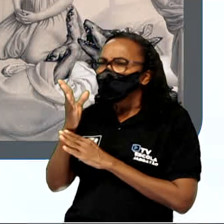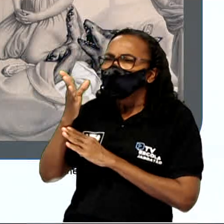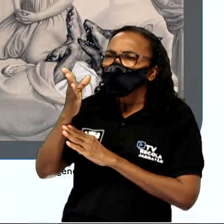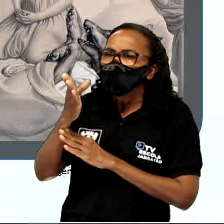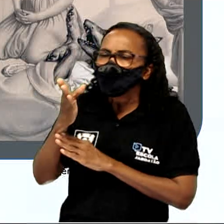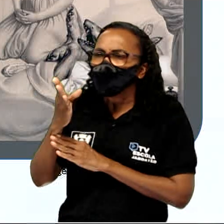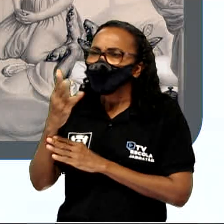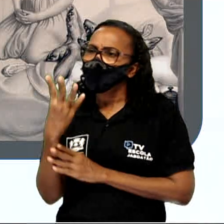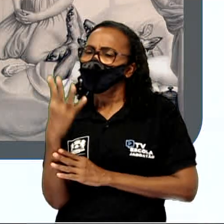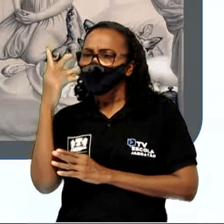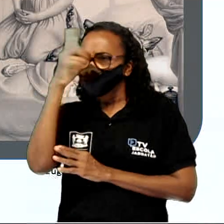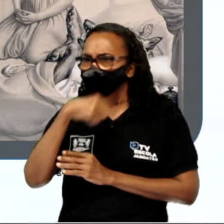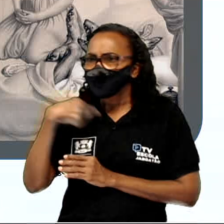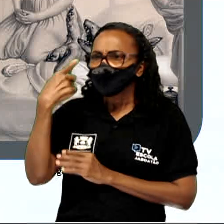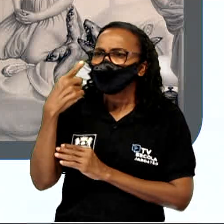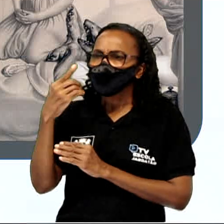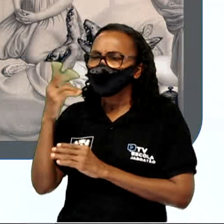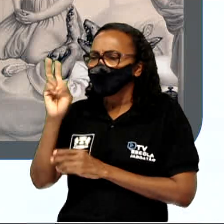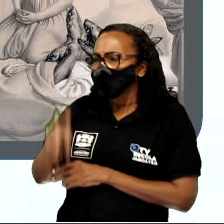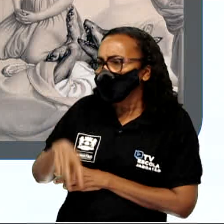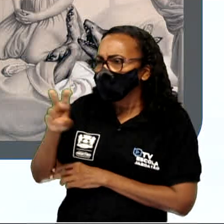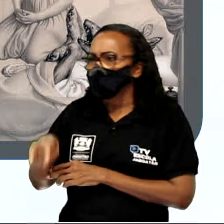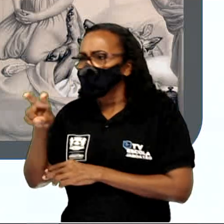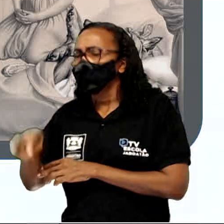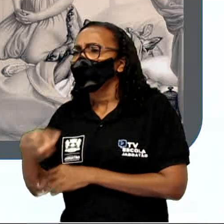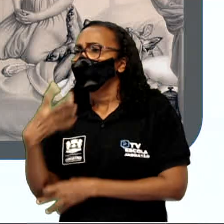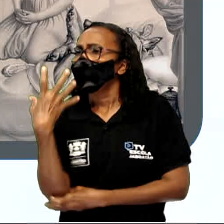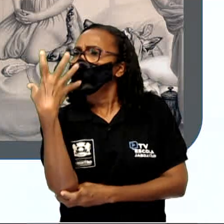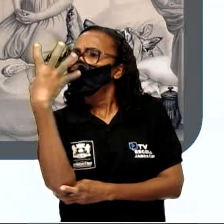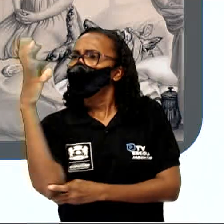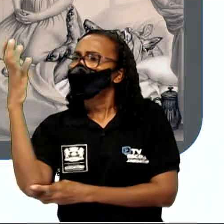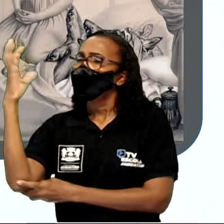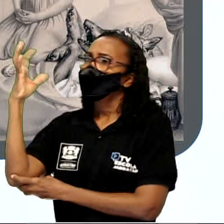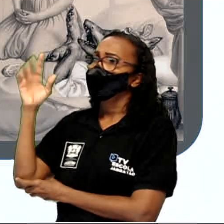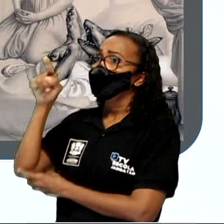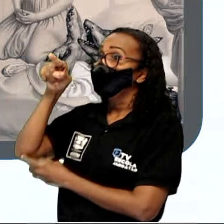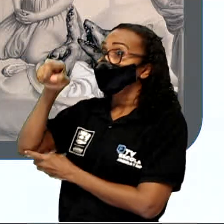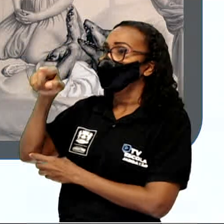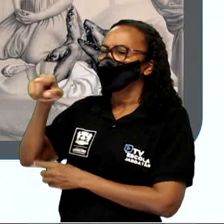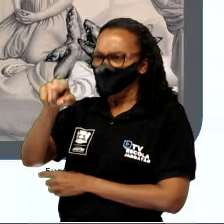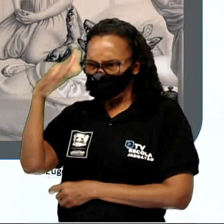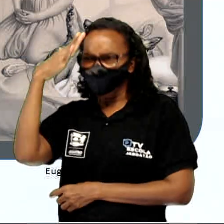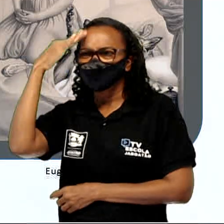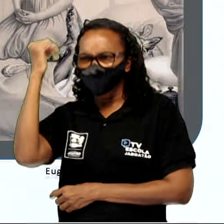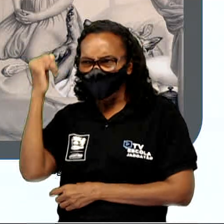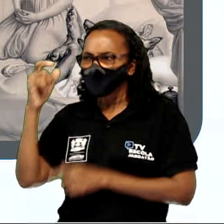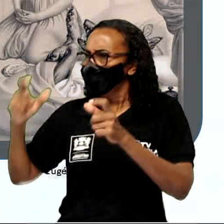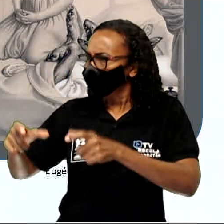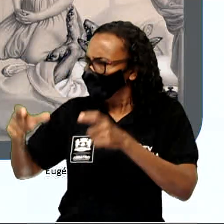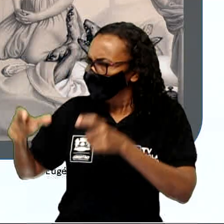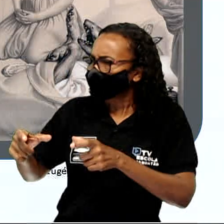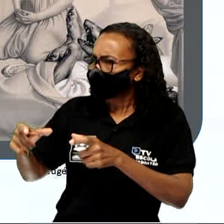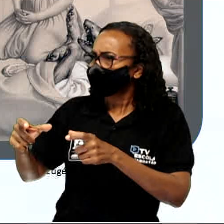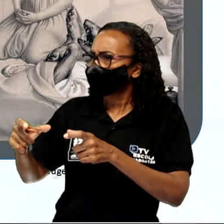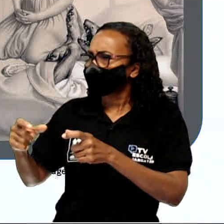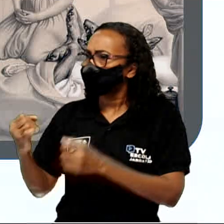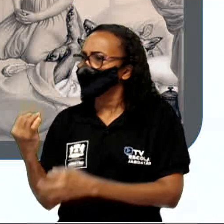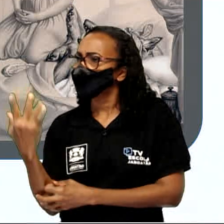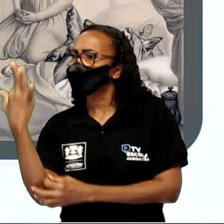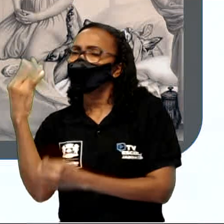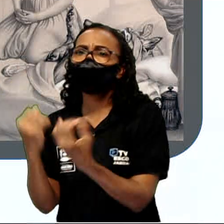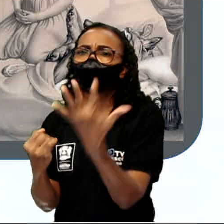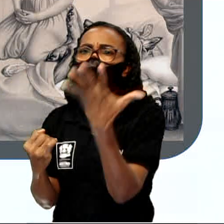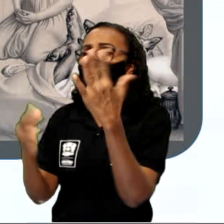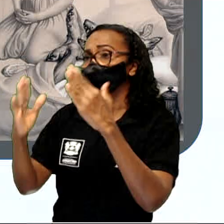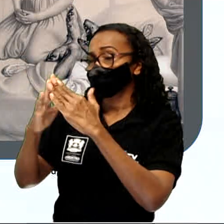dentro, bem debaixo dos três carvalhos grandes. O senhor deve saber onde é pelas aveleiras que crescem em volta,